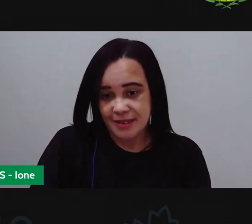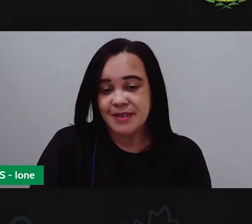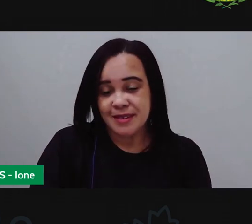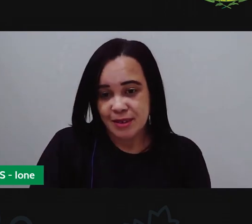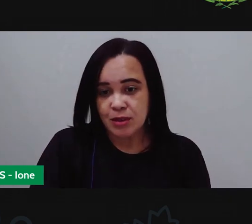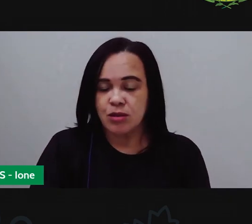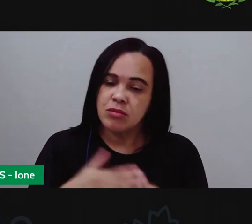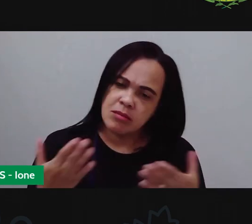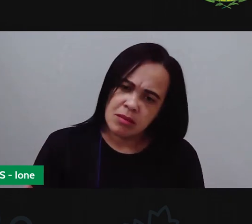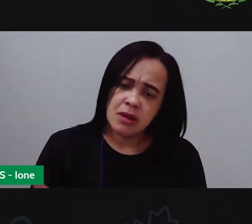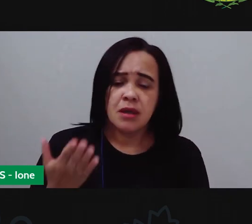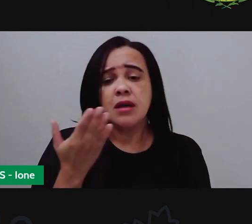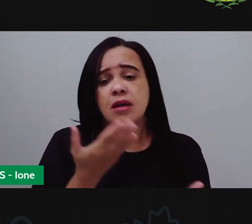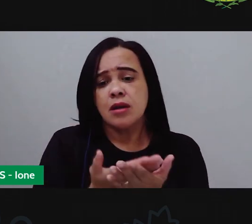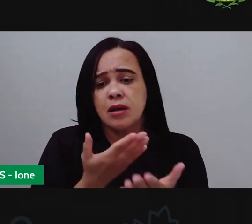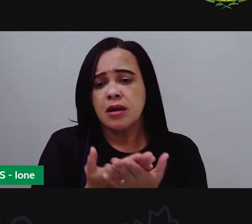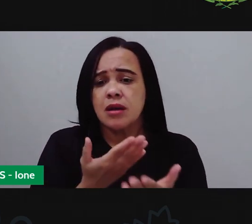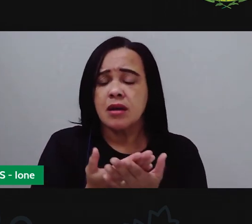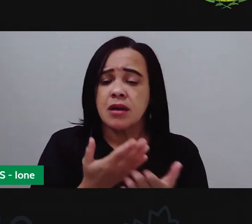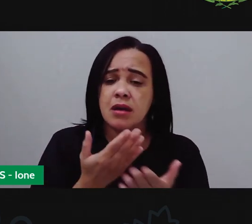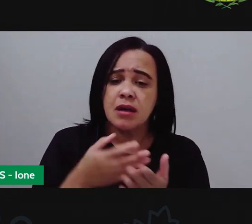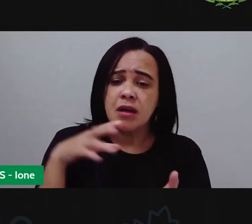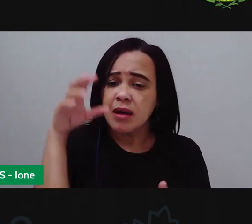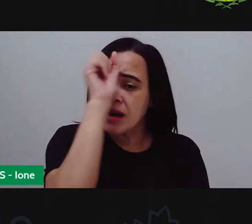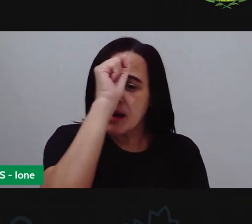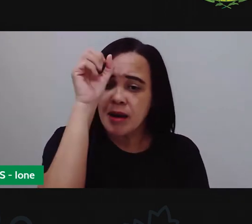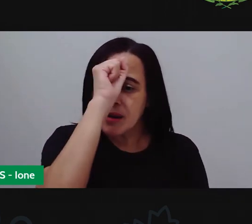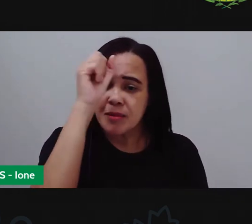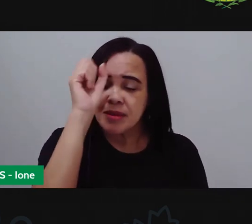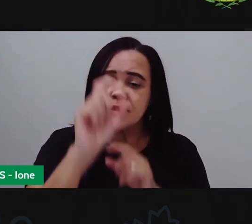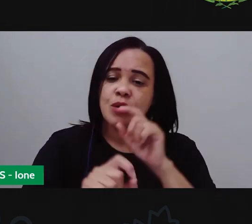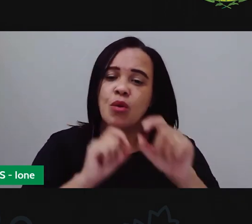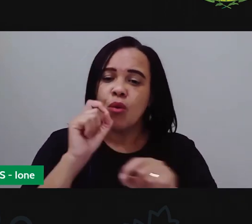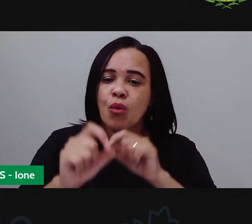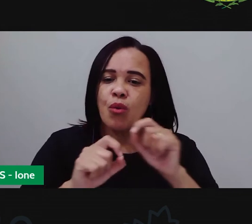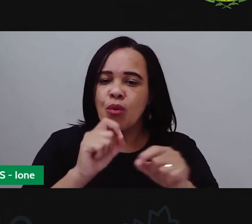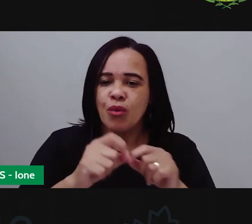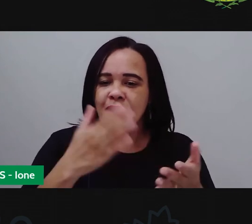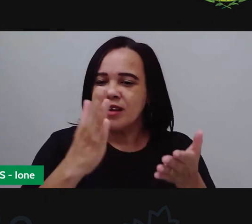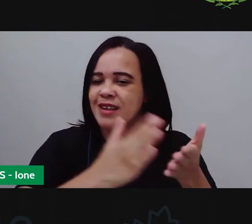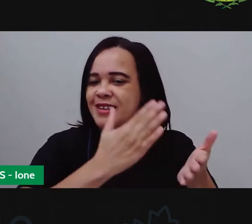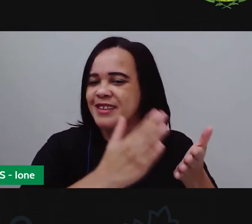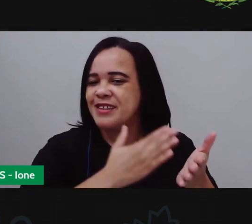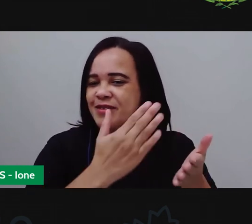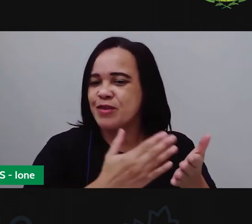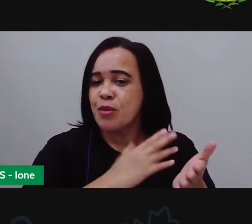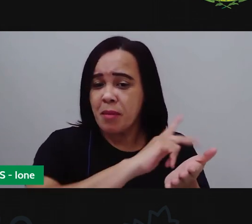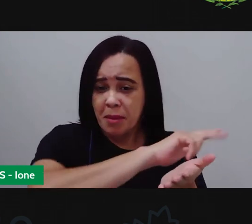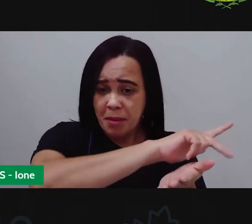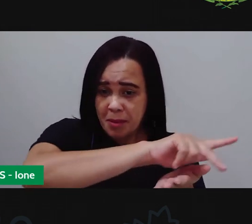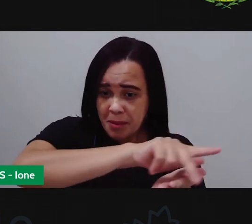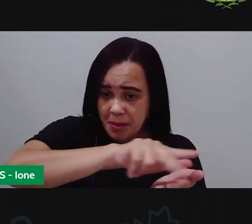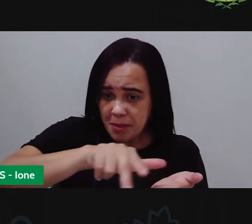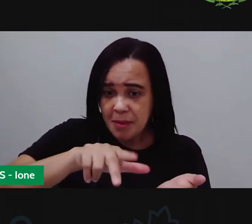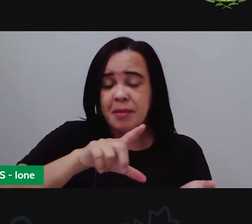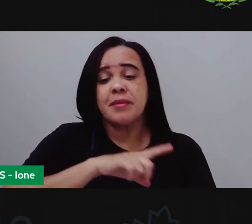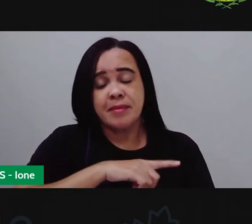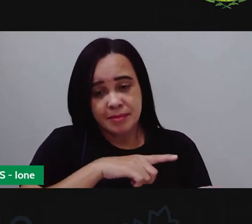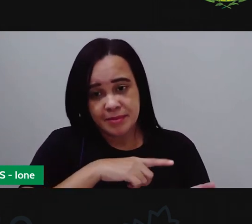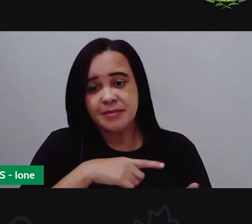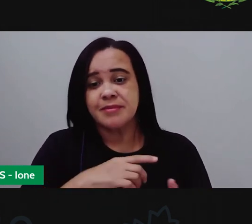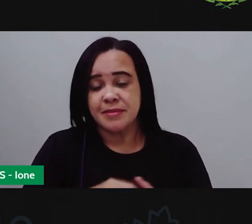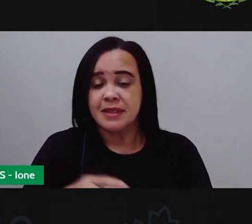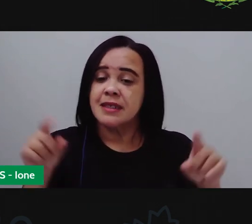aprender a localizar informações sobre um livro na capa, além de aprender a